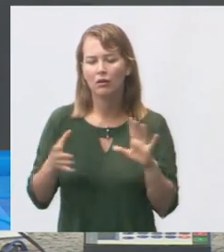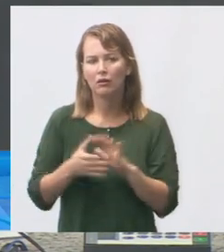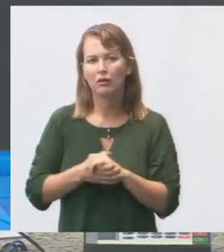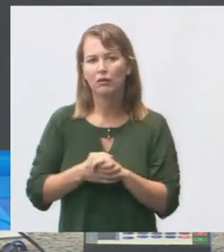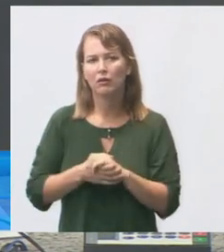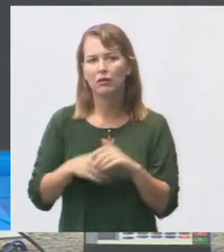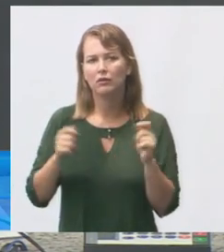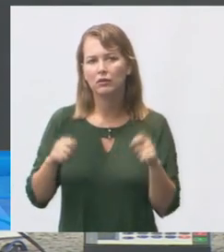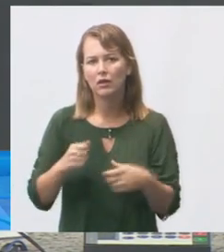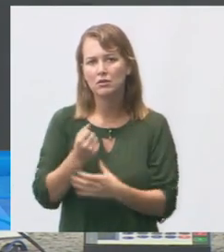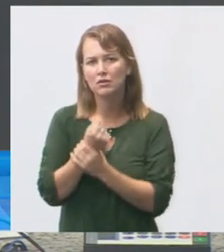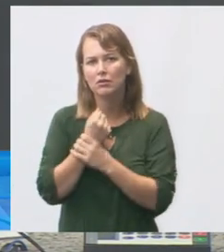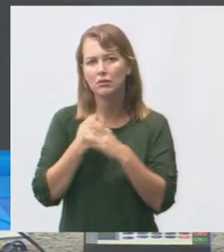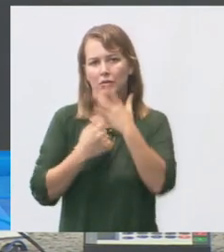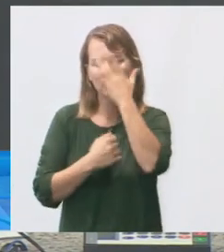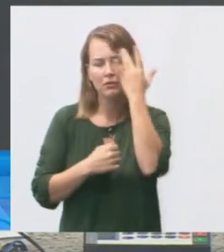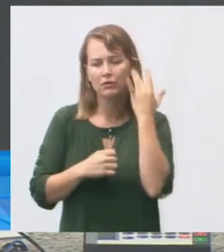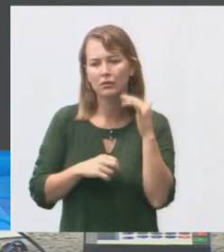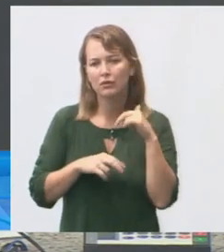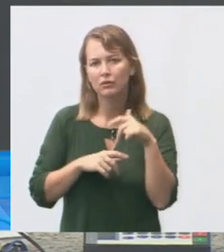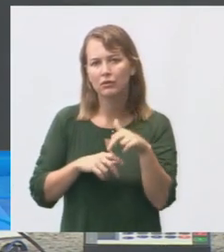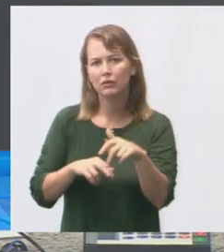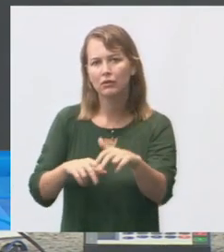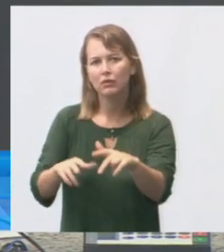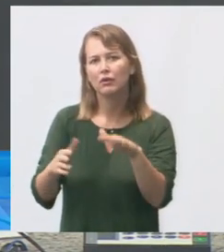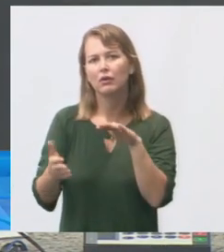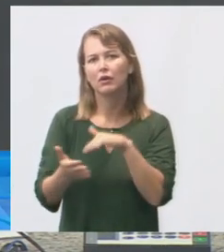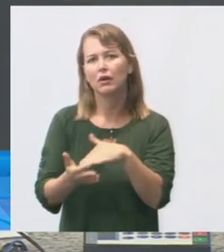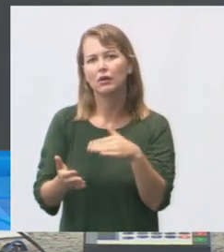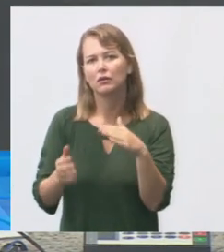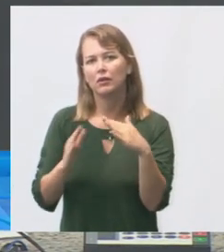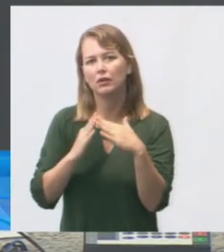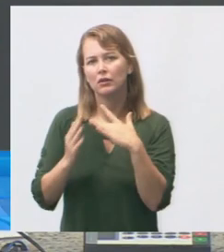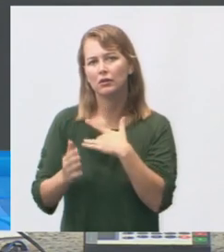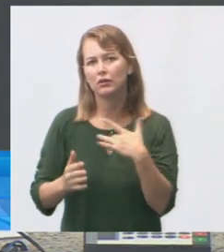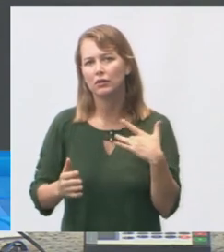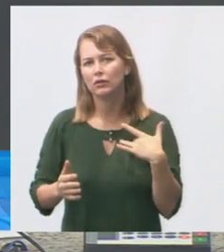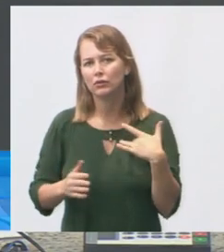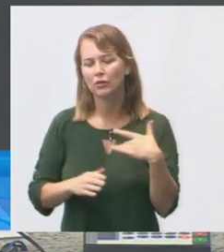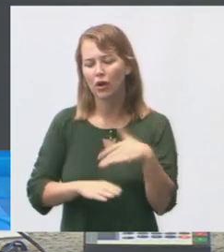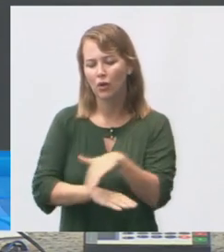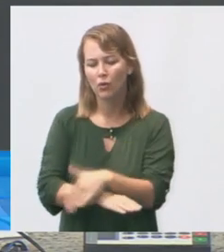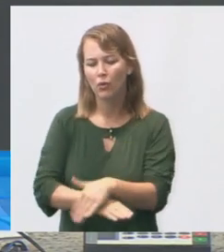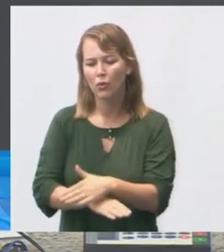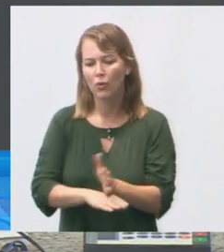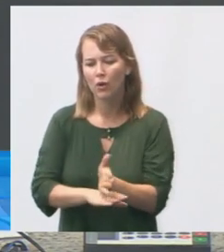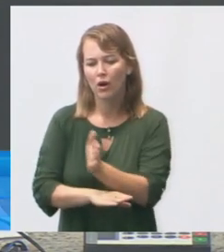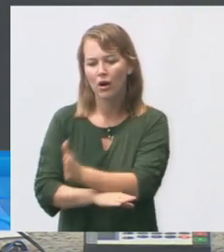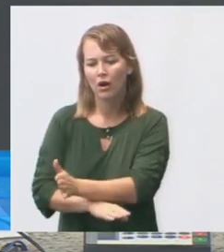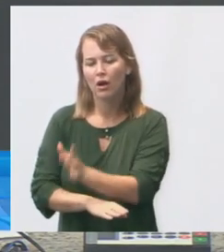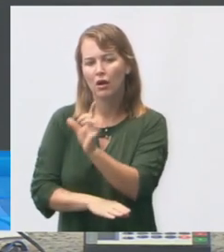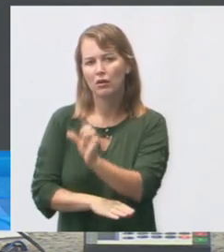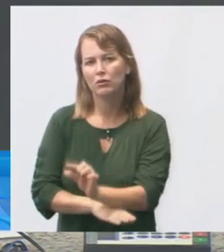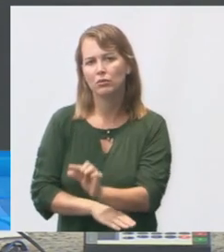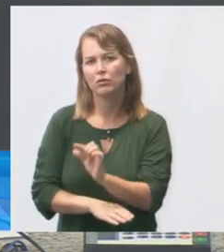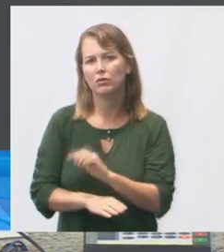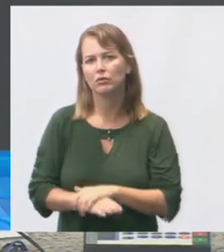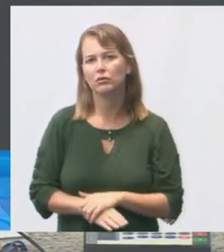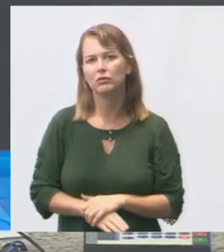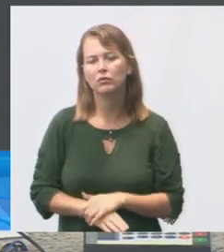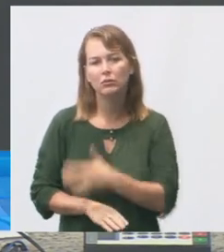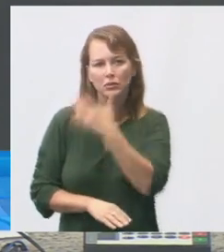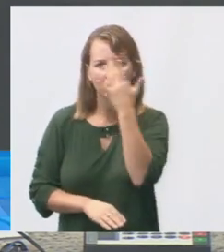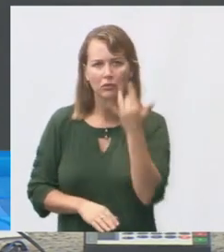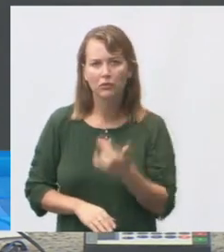proporcionar segurança para as pessoas que vão andando até a unidade que é uma rua lateral a menos então a pessoa não fica